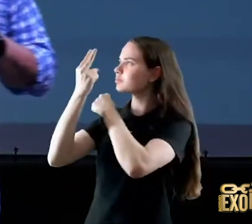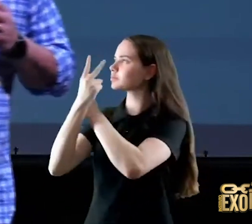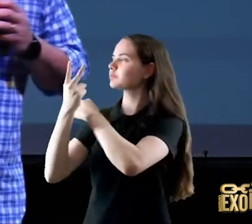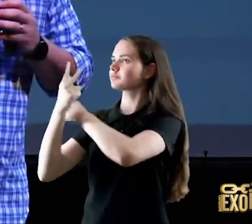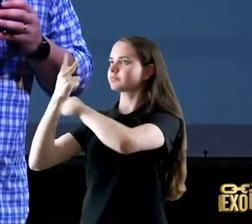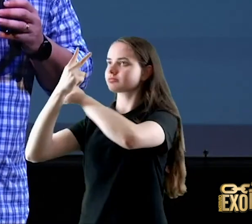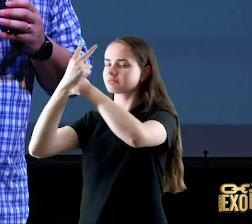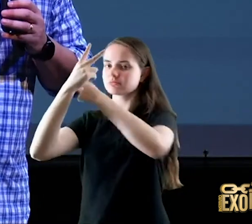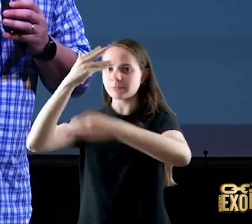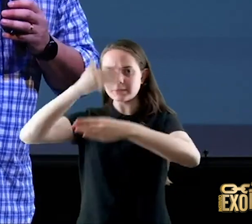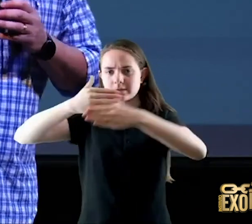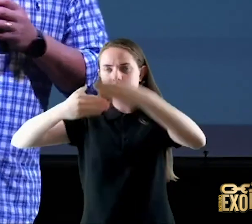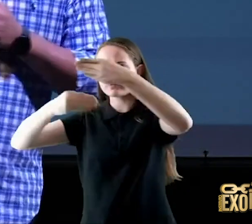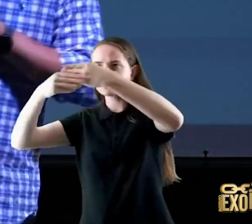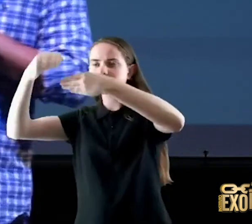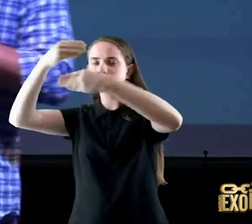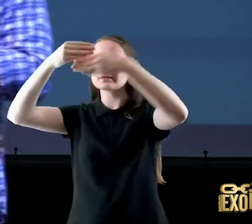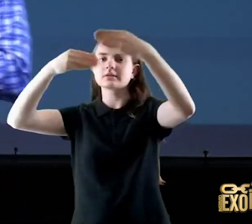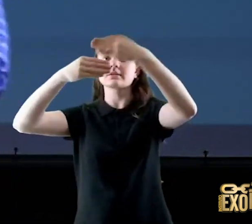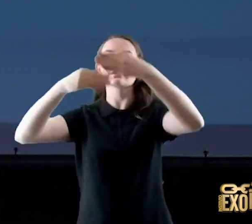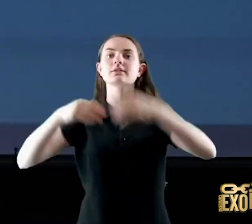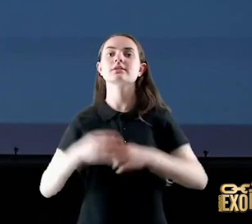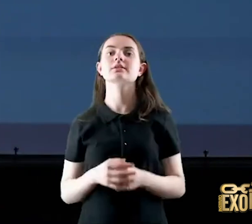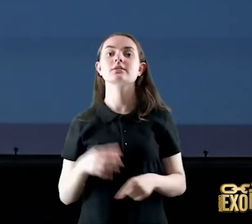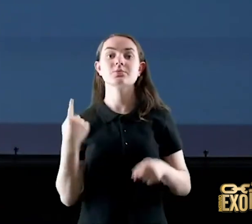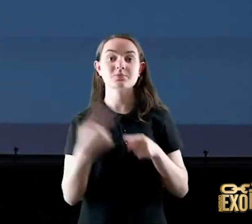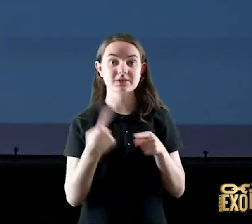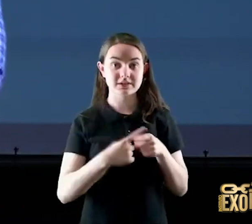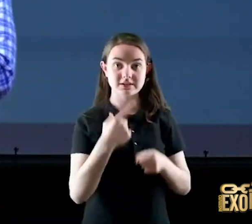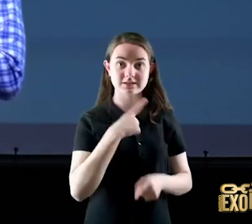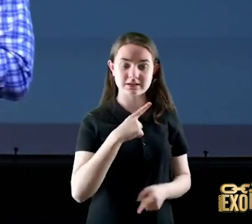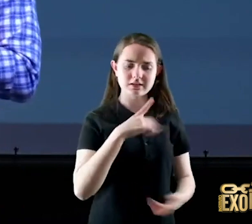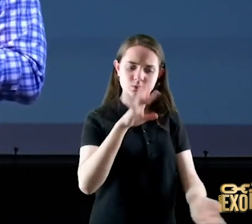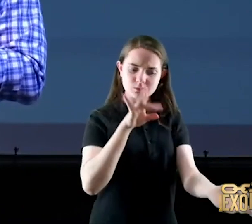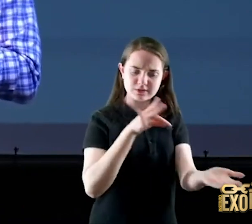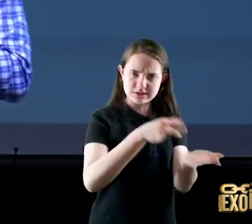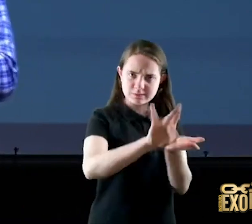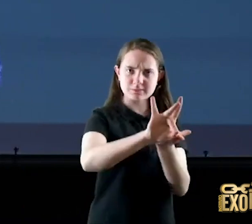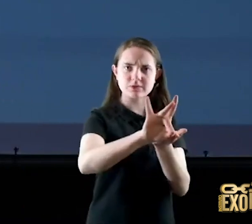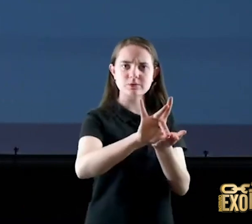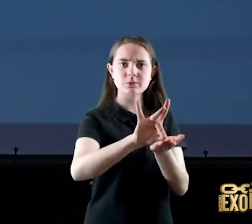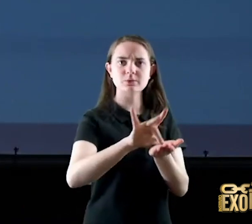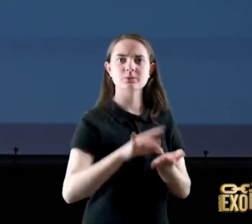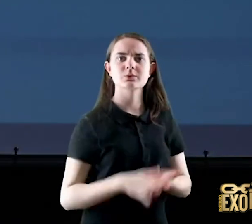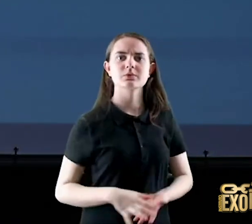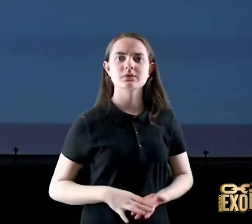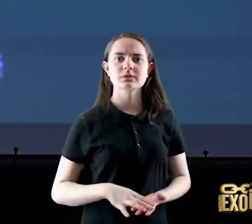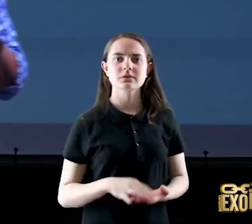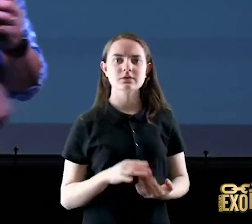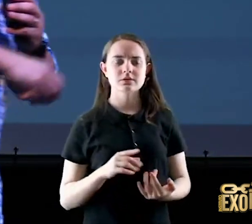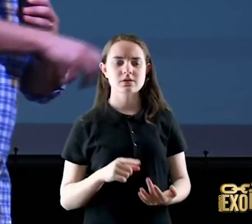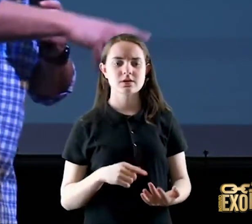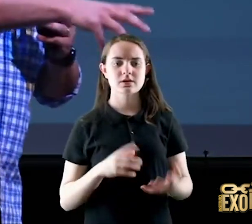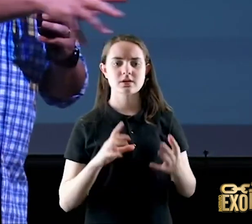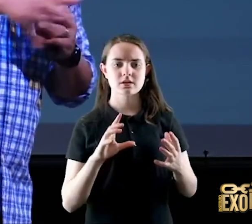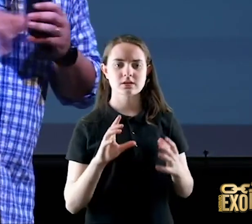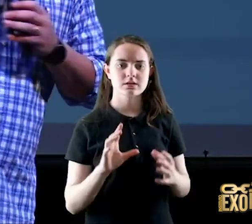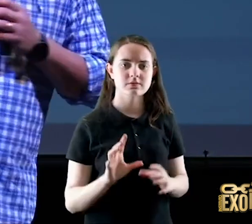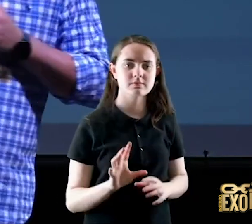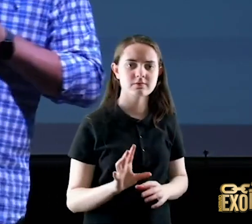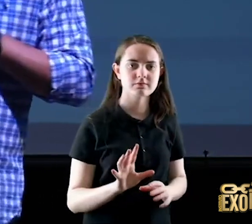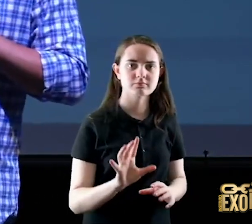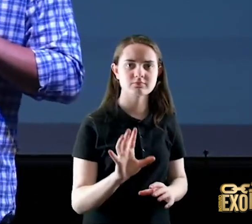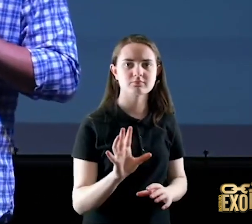fortaleza porque existe um inimigo que vai se apresentar de múltiplas